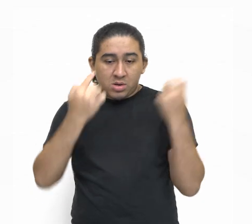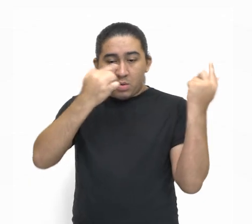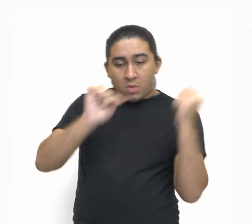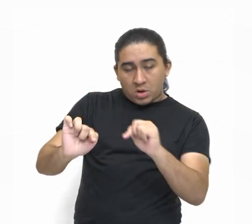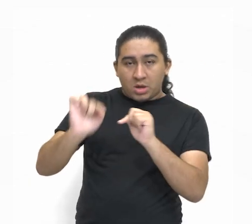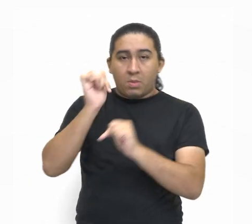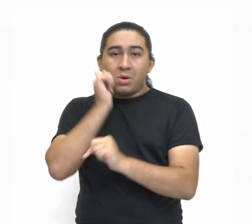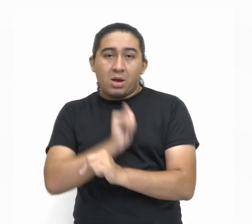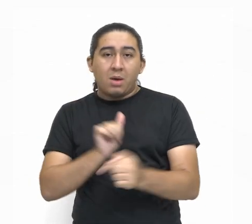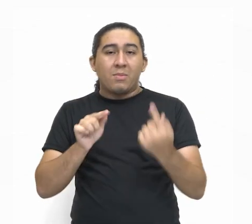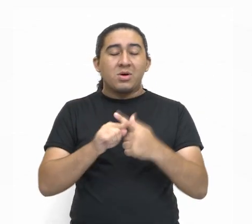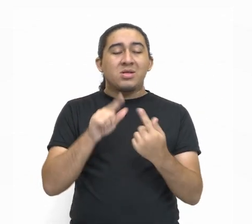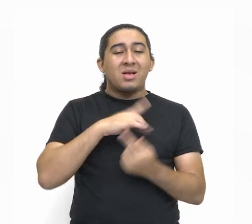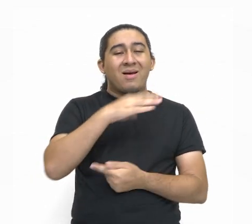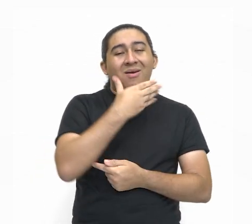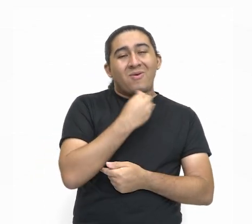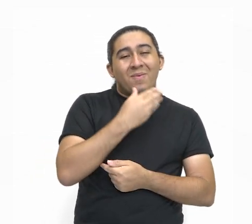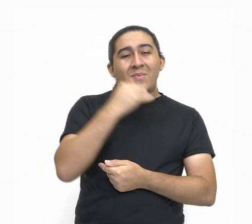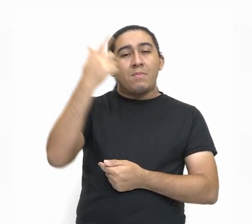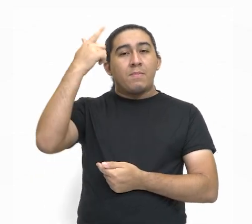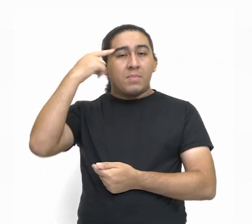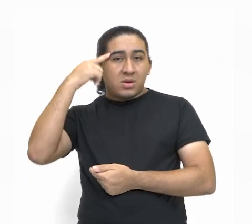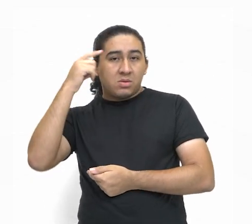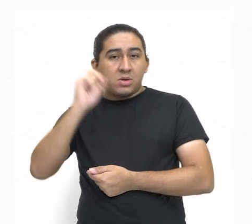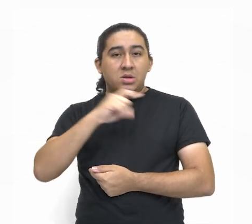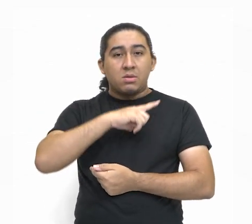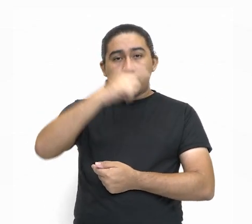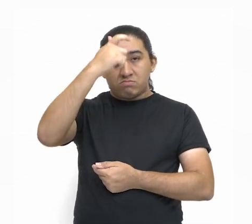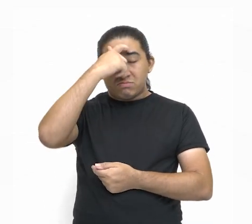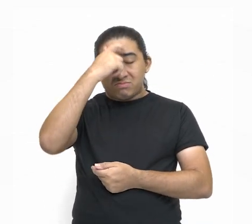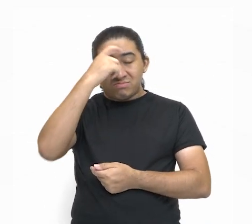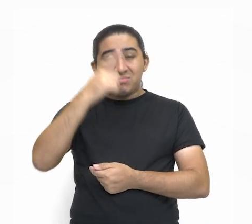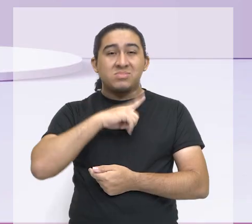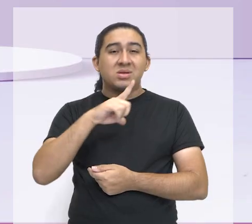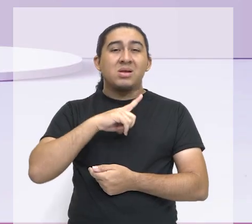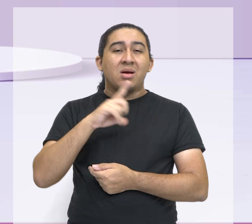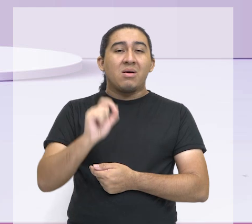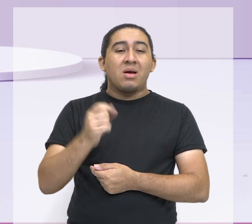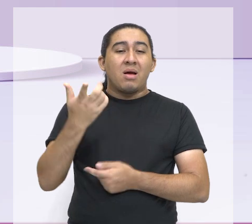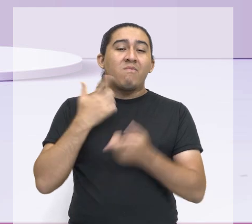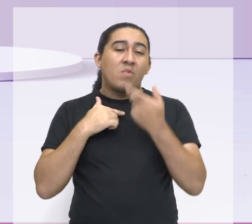muitos homens que já têm ali aquele instinto selvagem